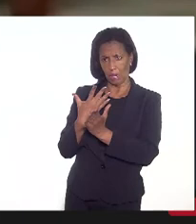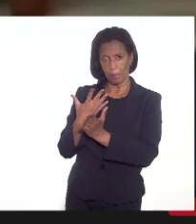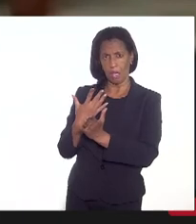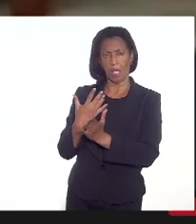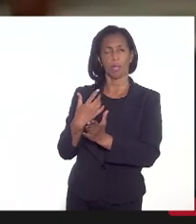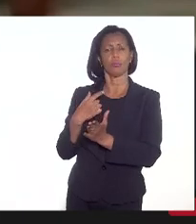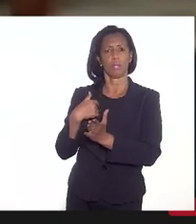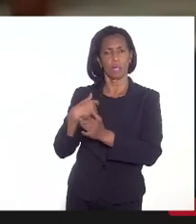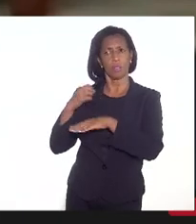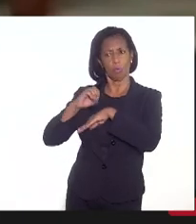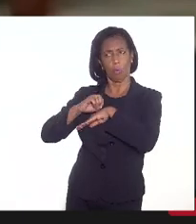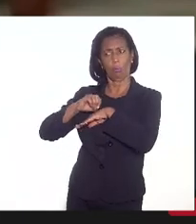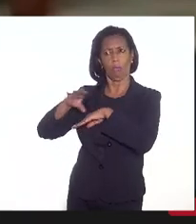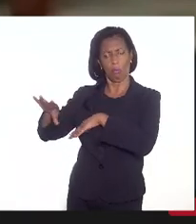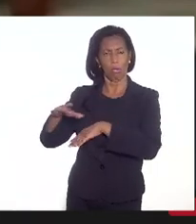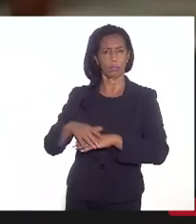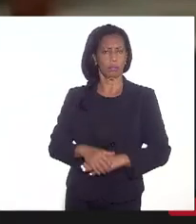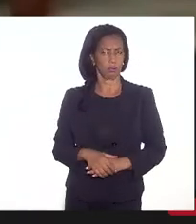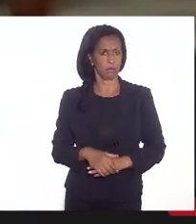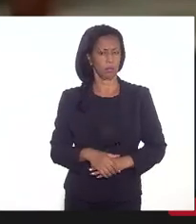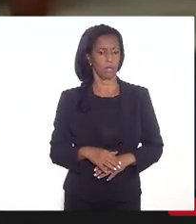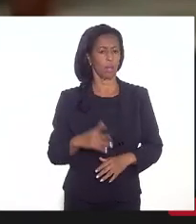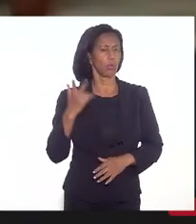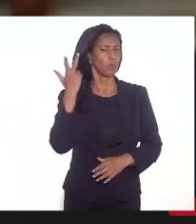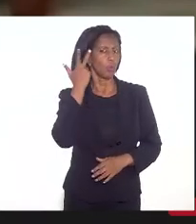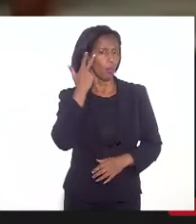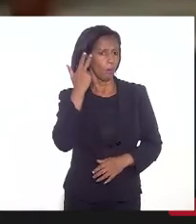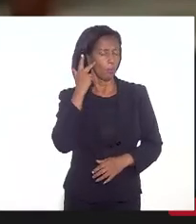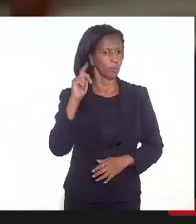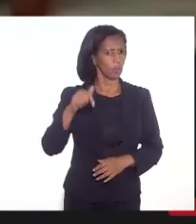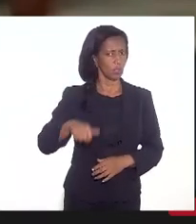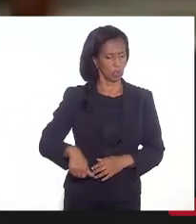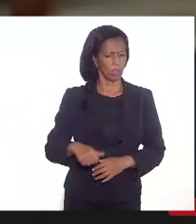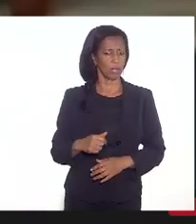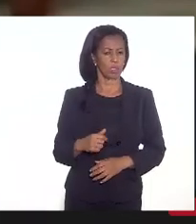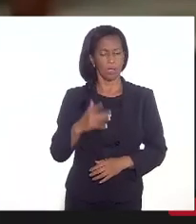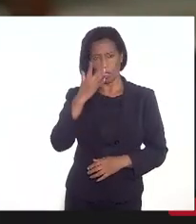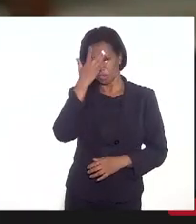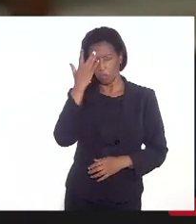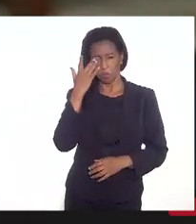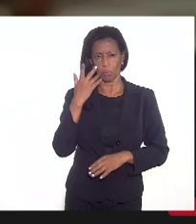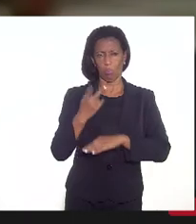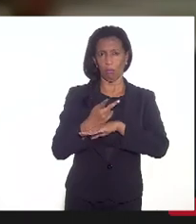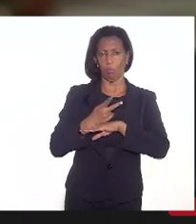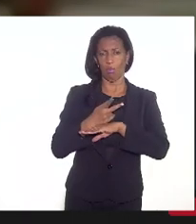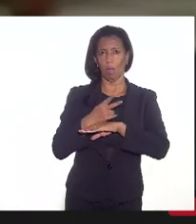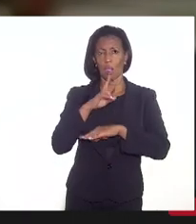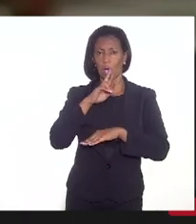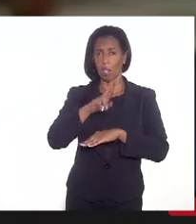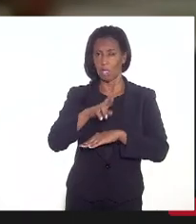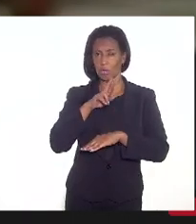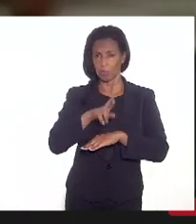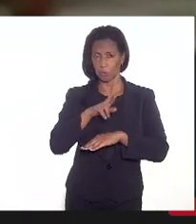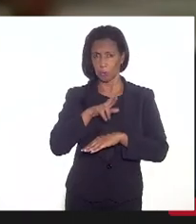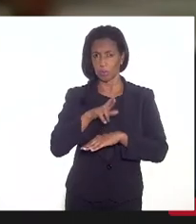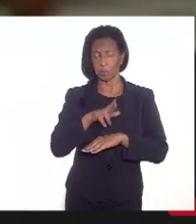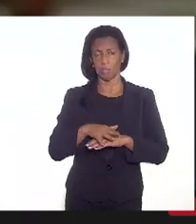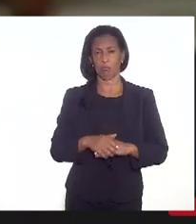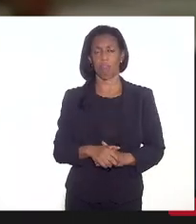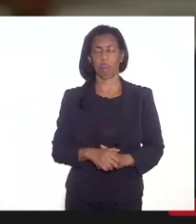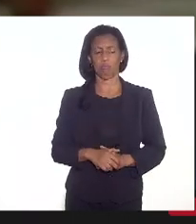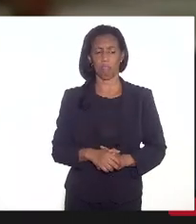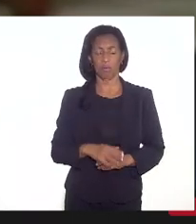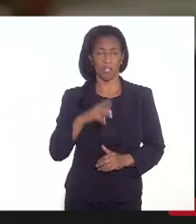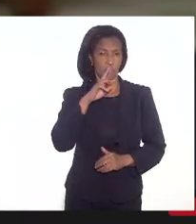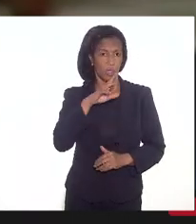cumprir. acho que normalmente o pessoal aqui procura responder pelo menos essa é orientação de que a gente